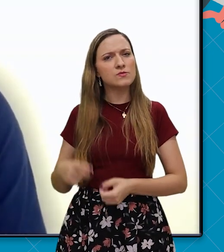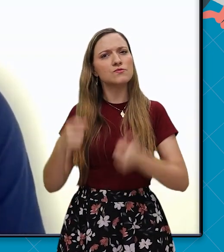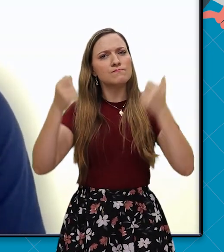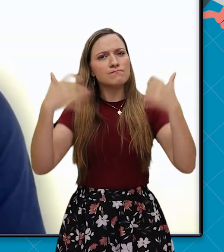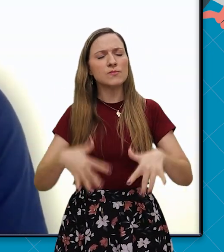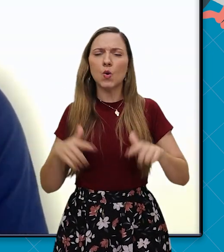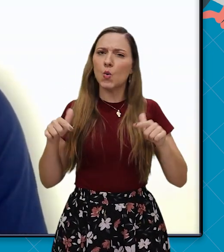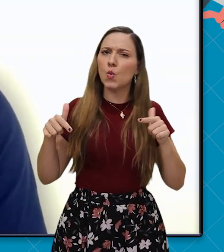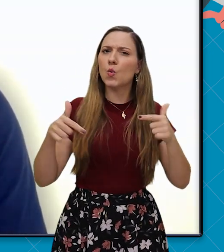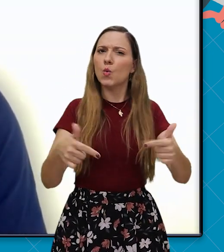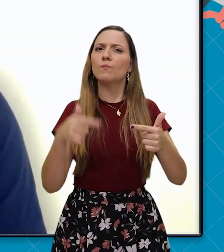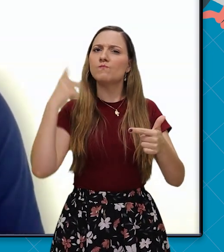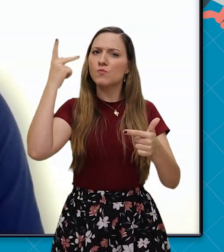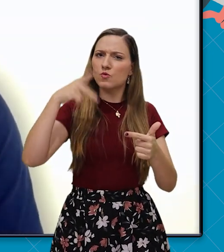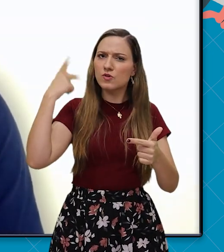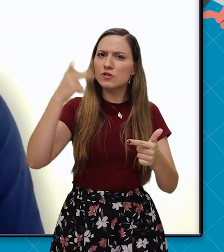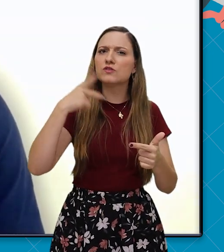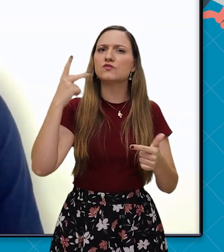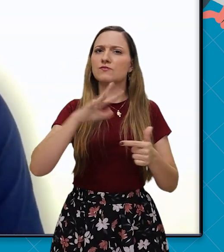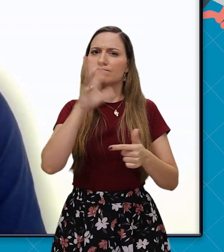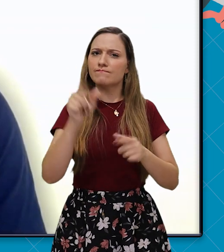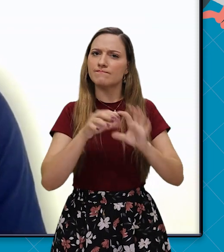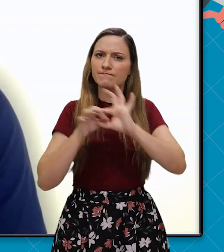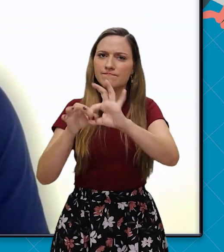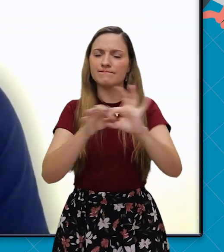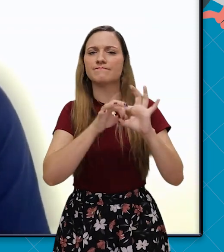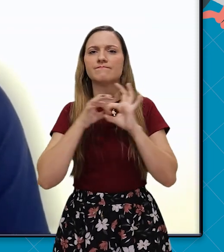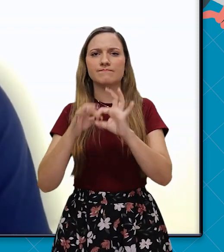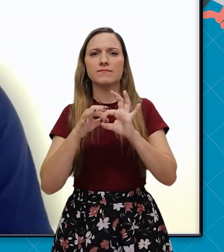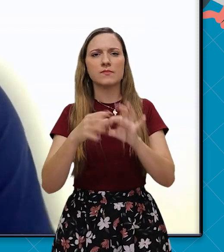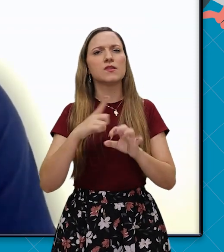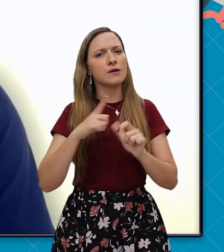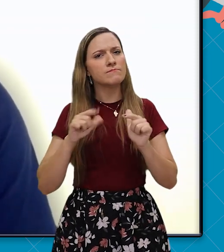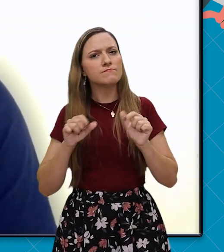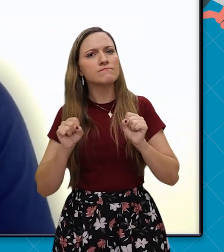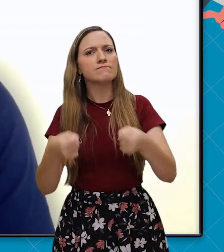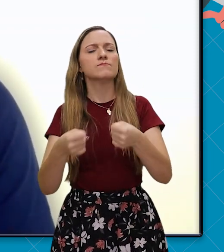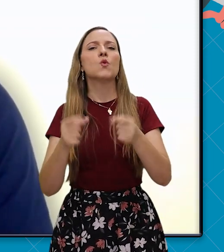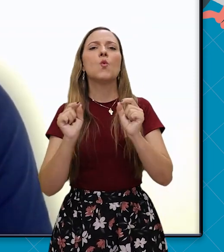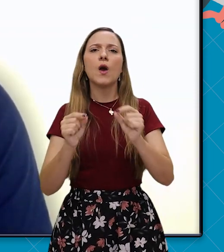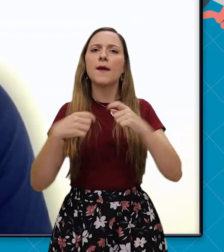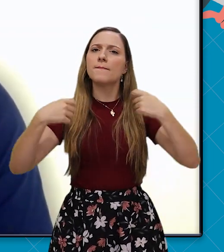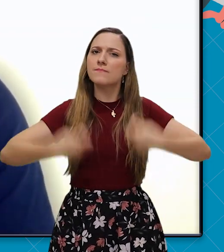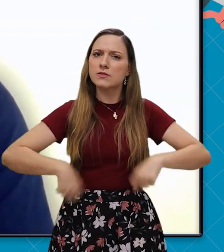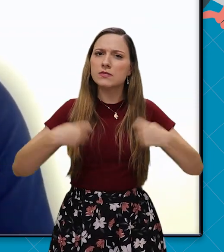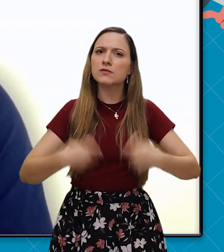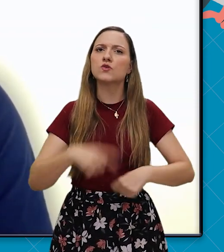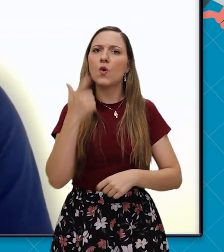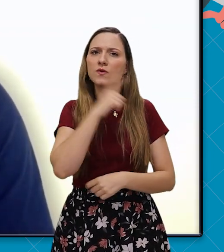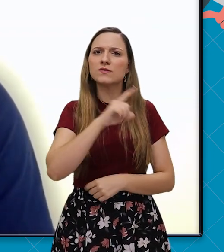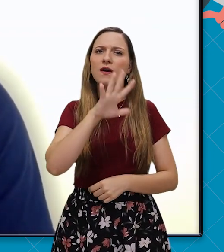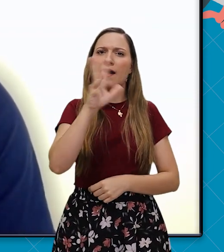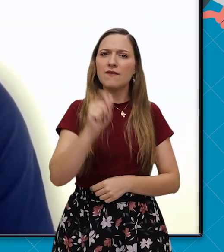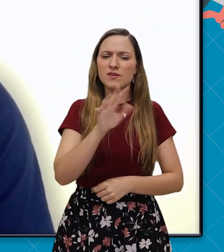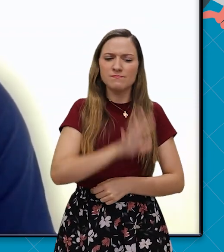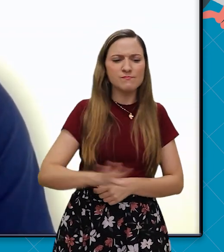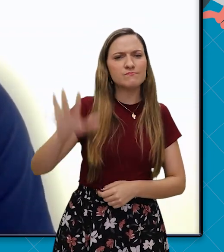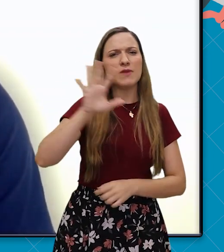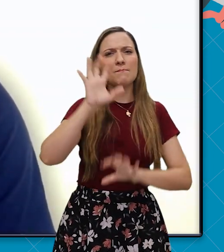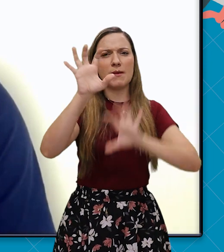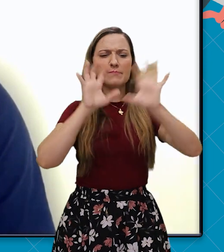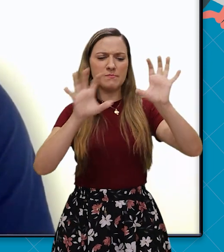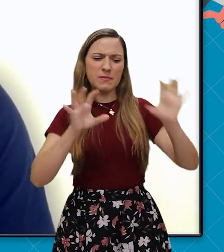personificou uma abordagem ativista política do panafricanismo ao defender a busca pela